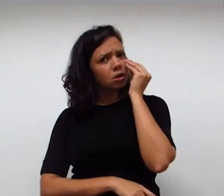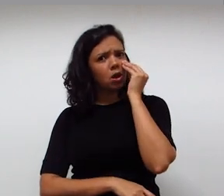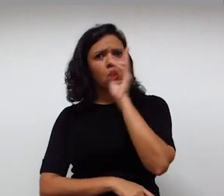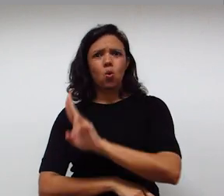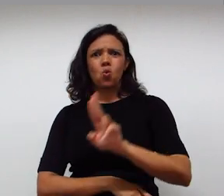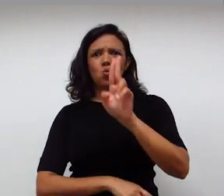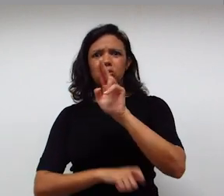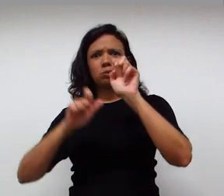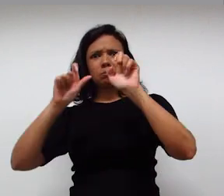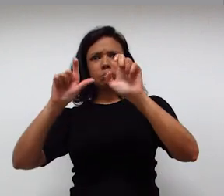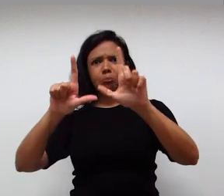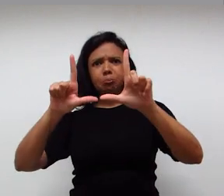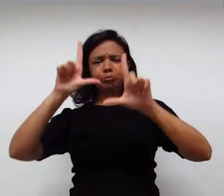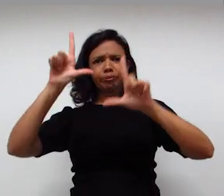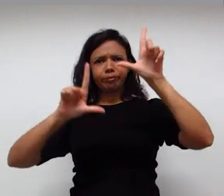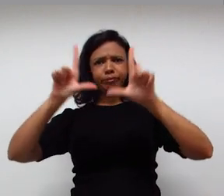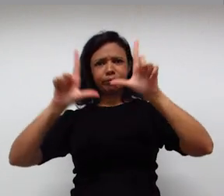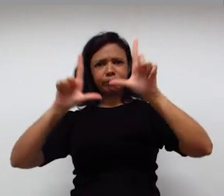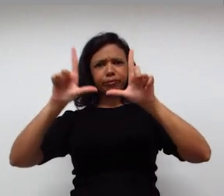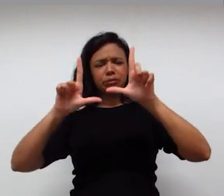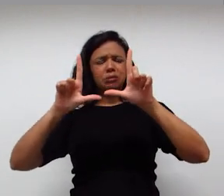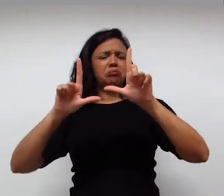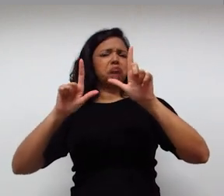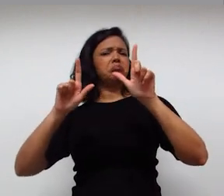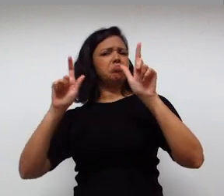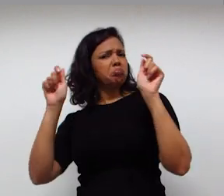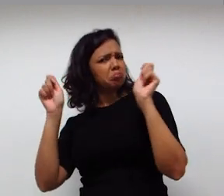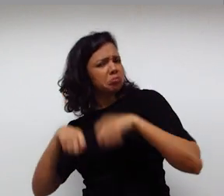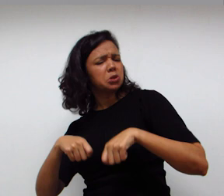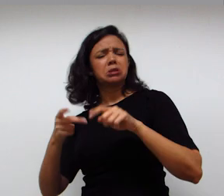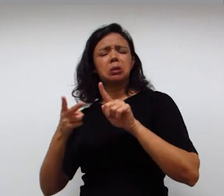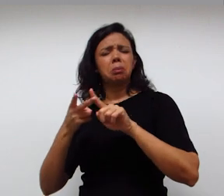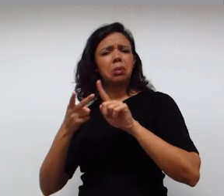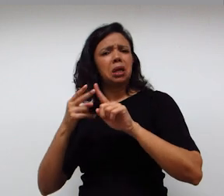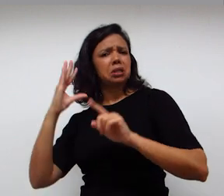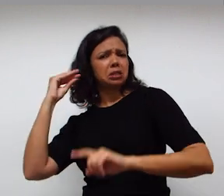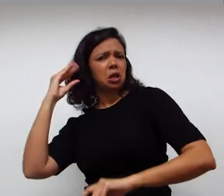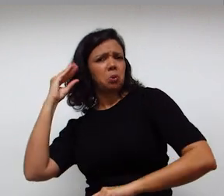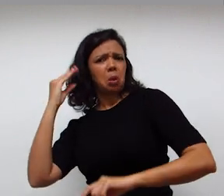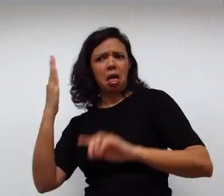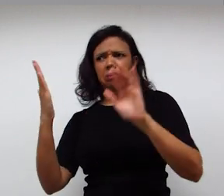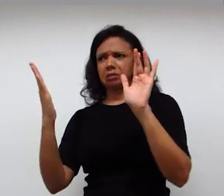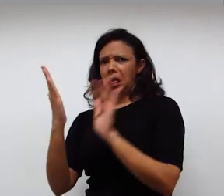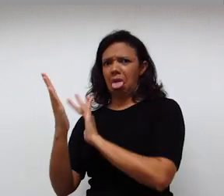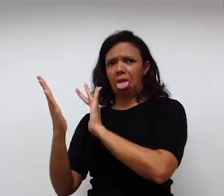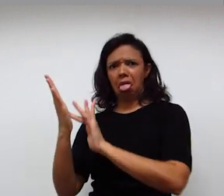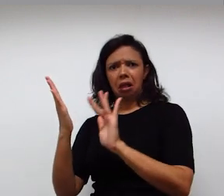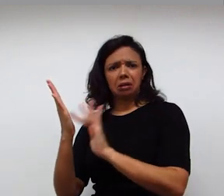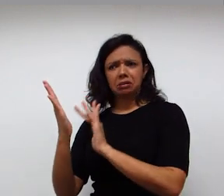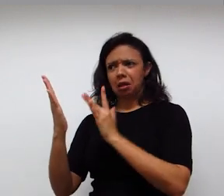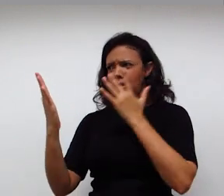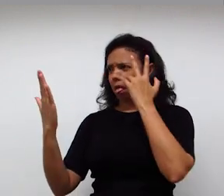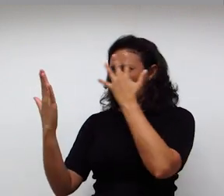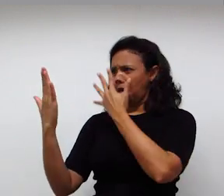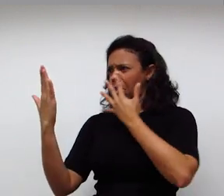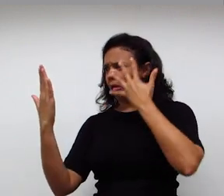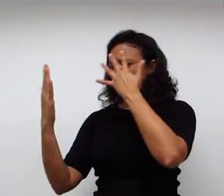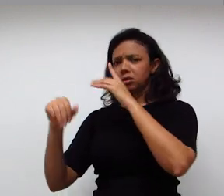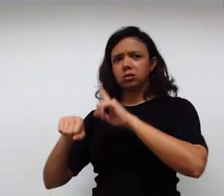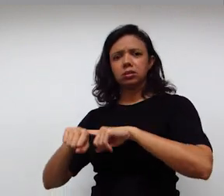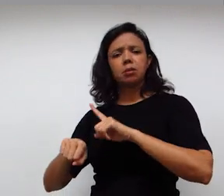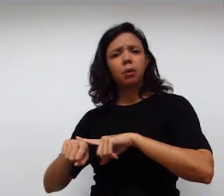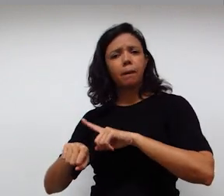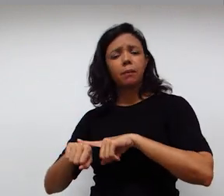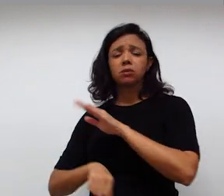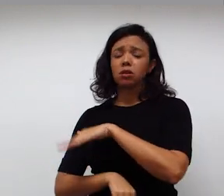excessivo de telas. A tela, seja de televisão, seja de celular, tablet, principalmente nesse